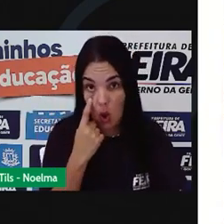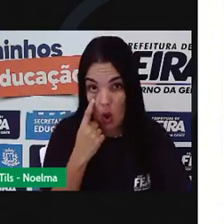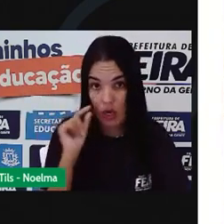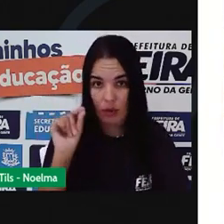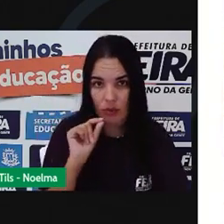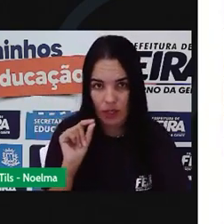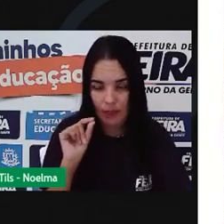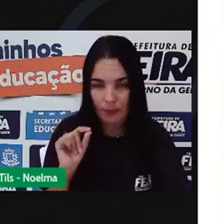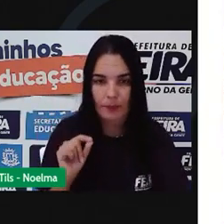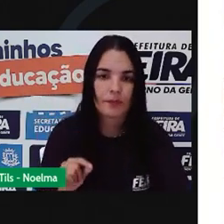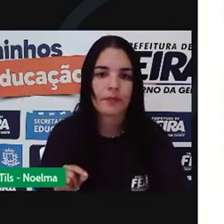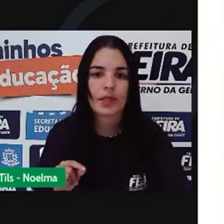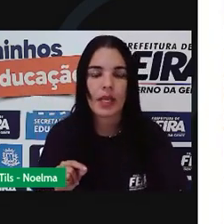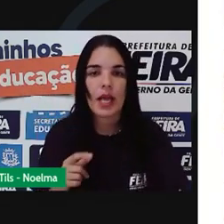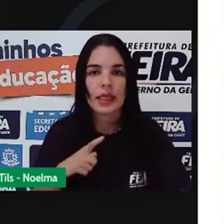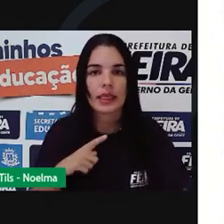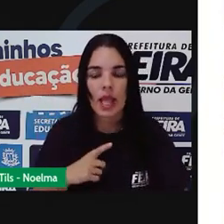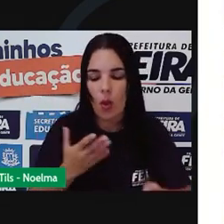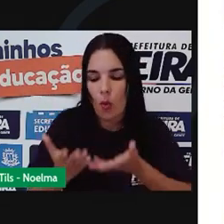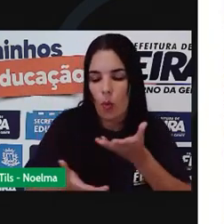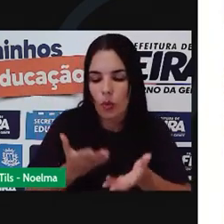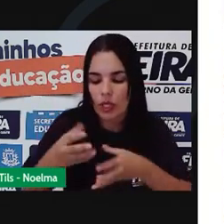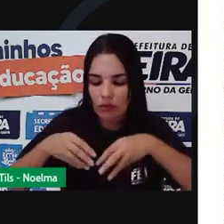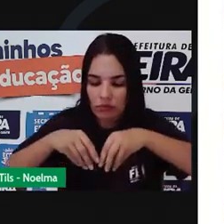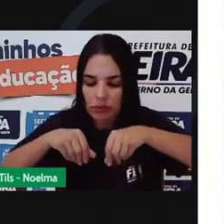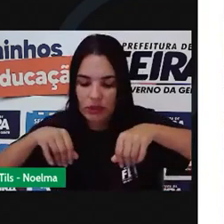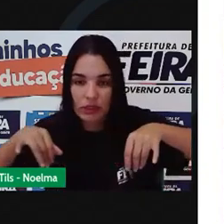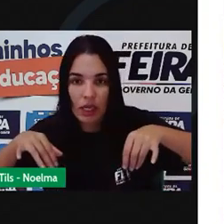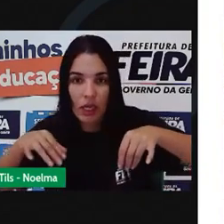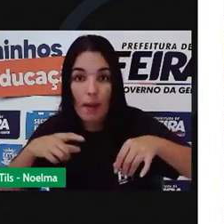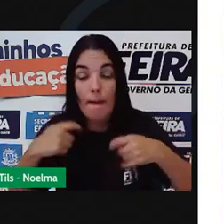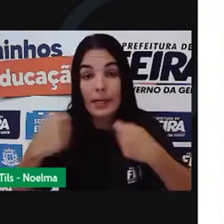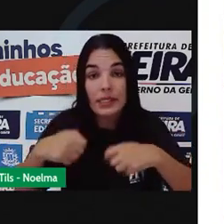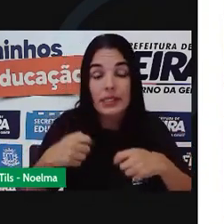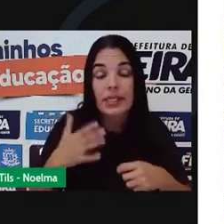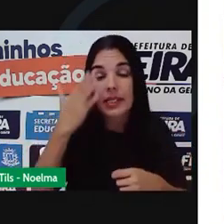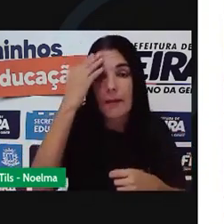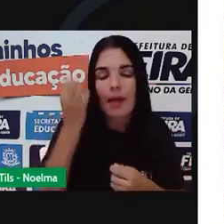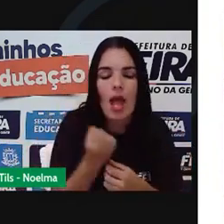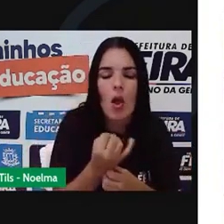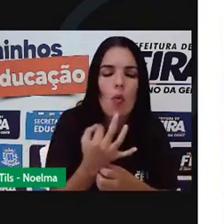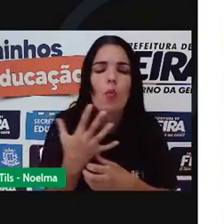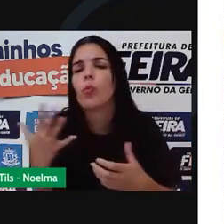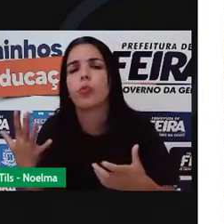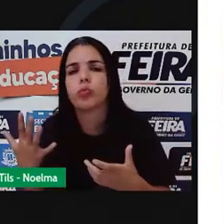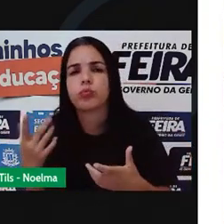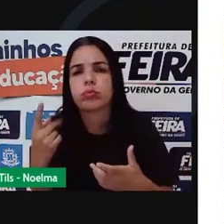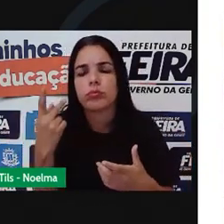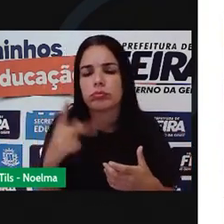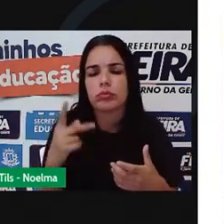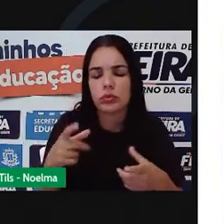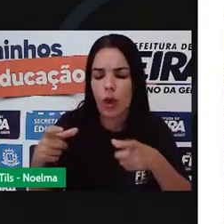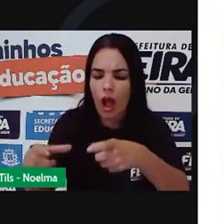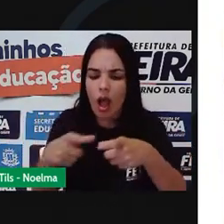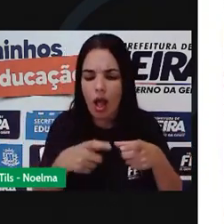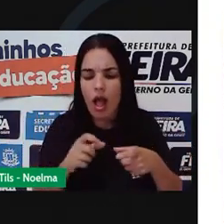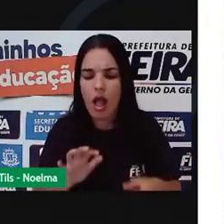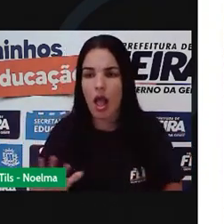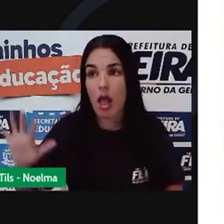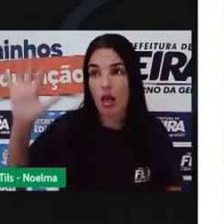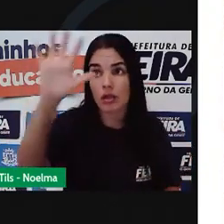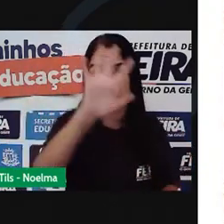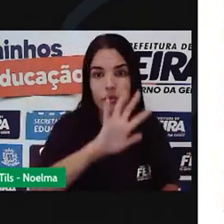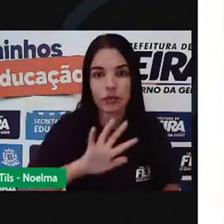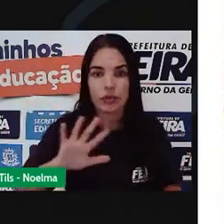primeiro passo para a gente ter o cuidado do solo é saber qual o tipo de solo na sua região, o tipo de solo que você tem. Por exemplo,